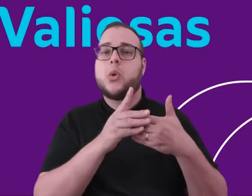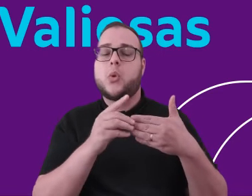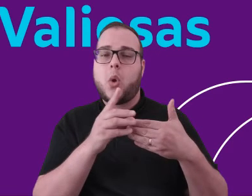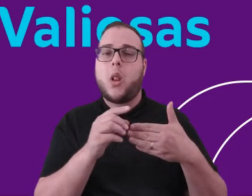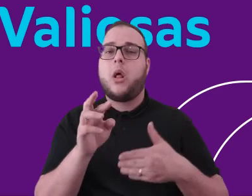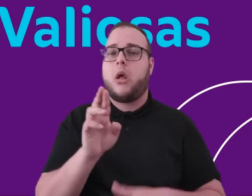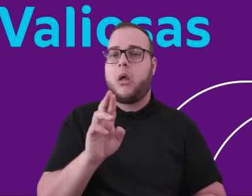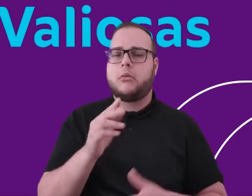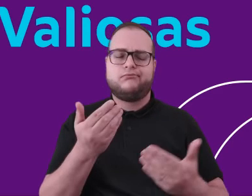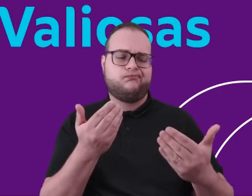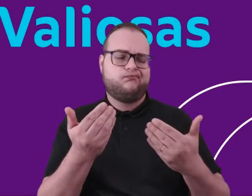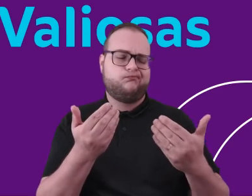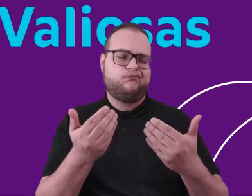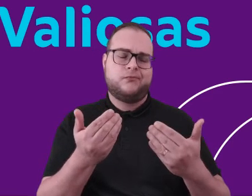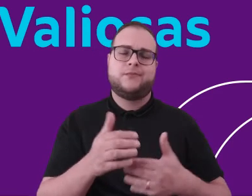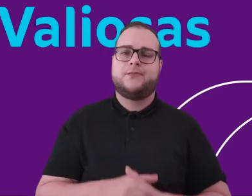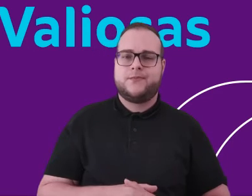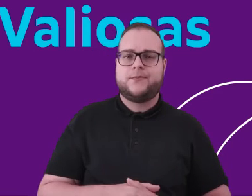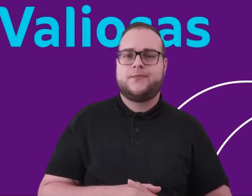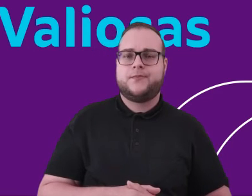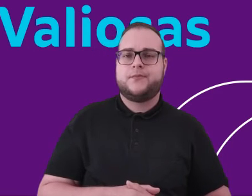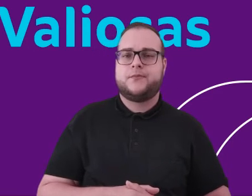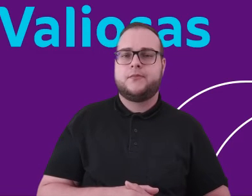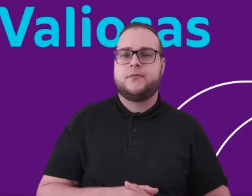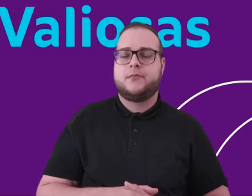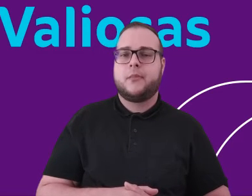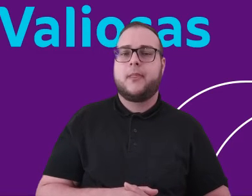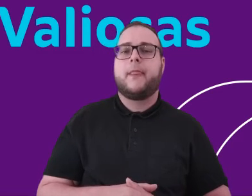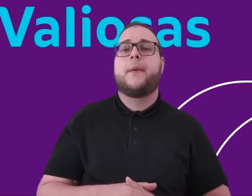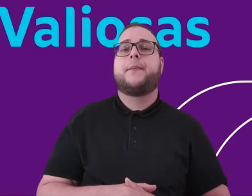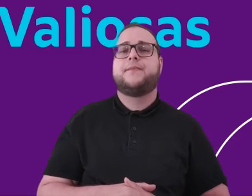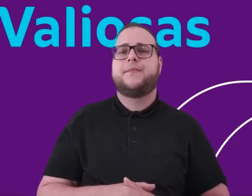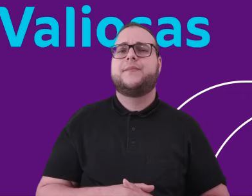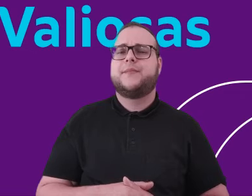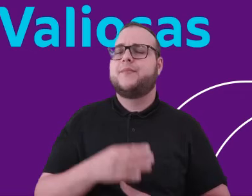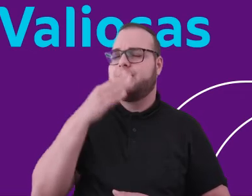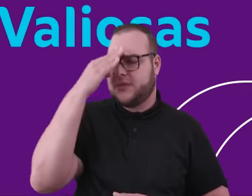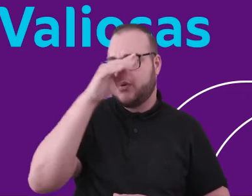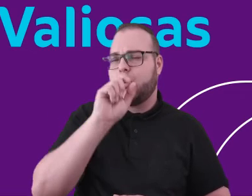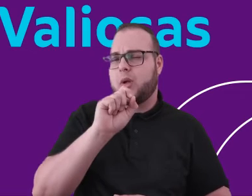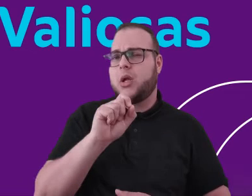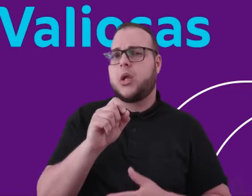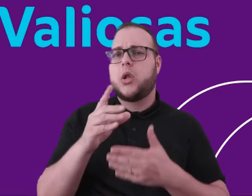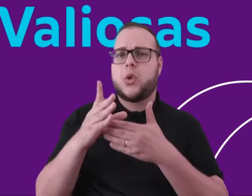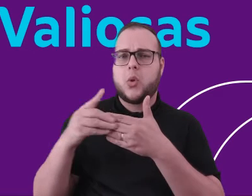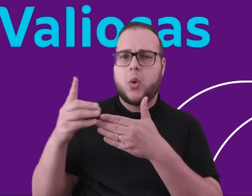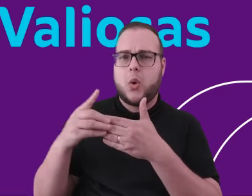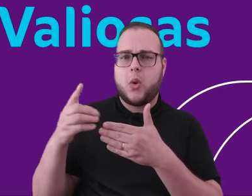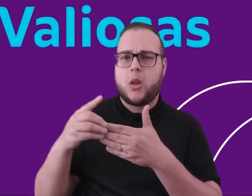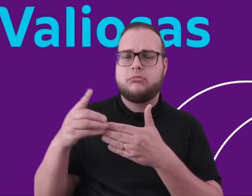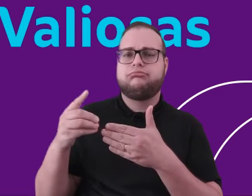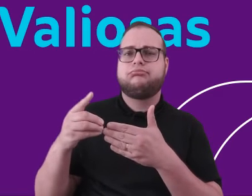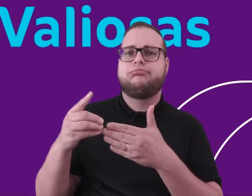fazendo referência ao nosso cenário de inflação e ressaca industrial. Uma questão fundamental é como o dólar vai se